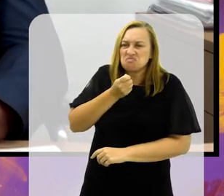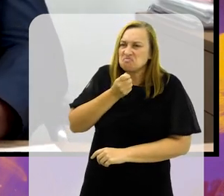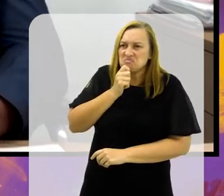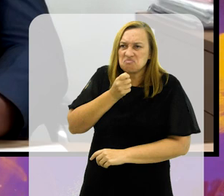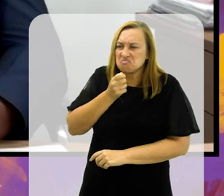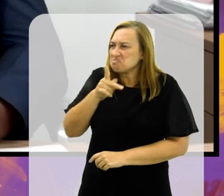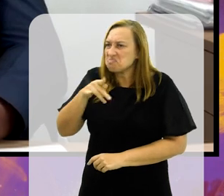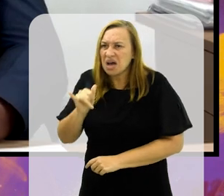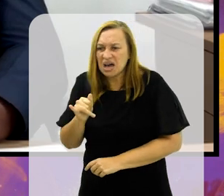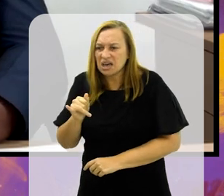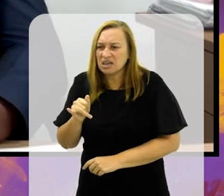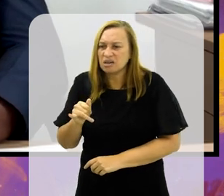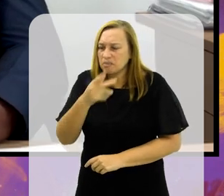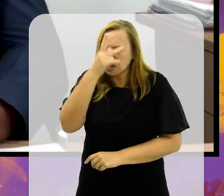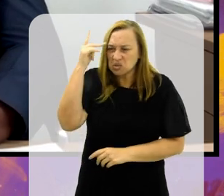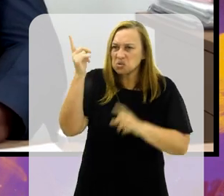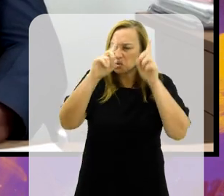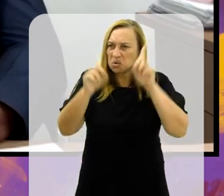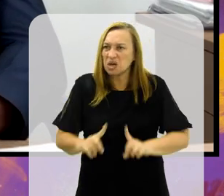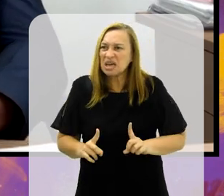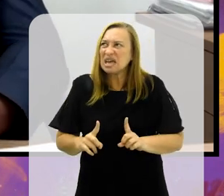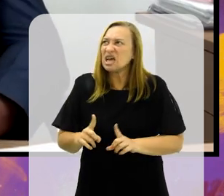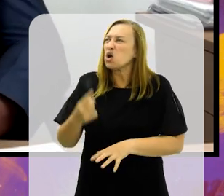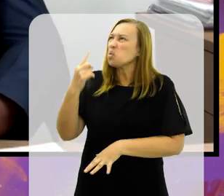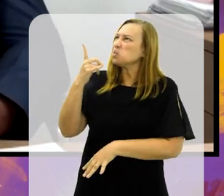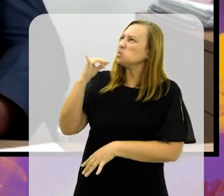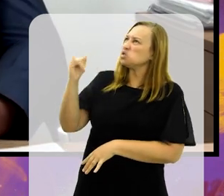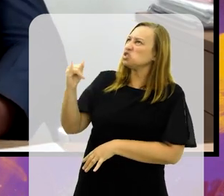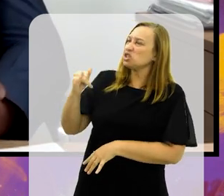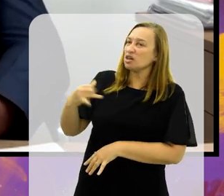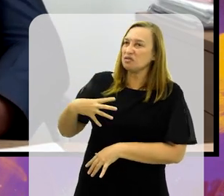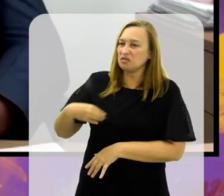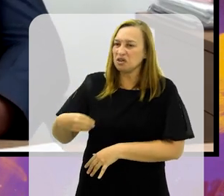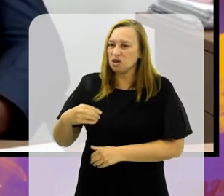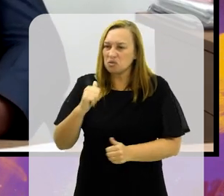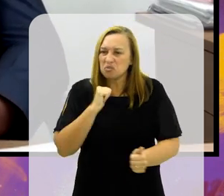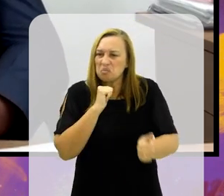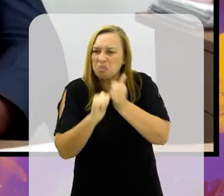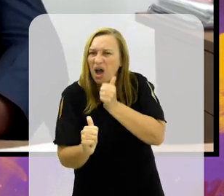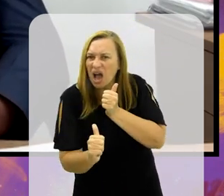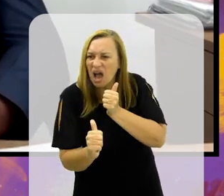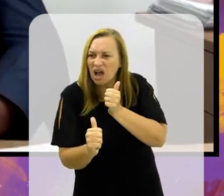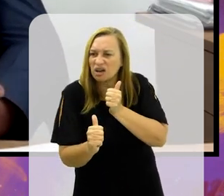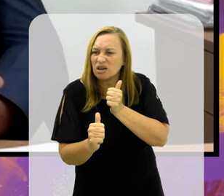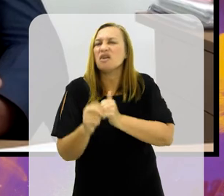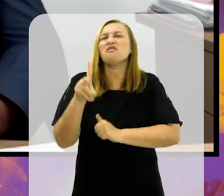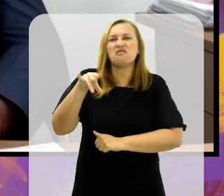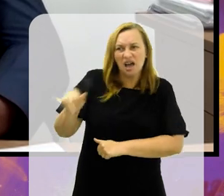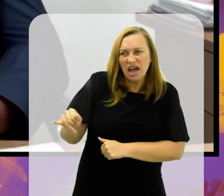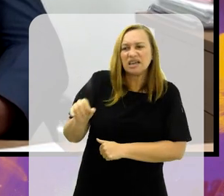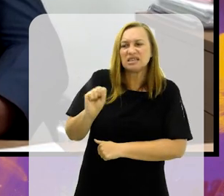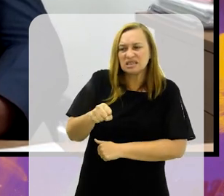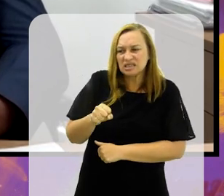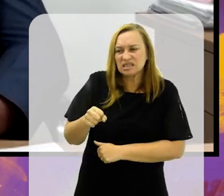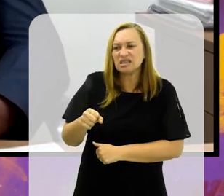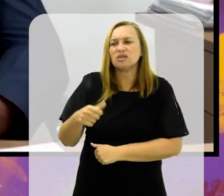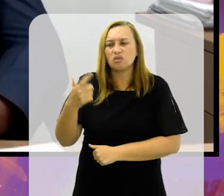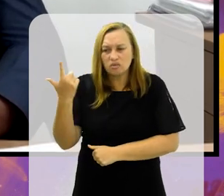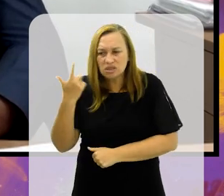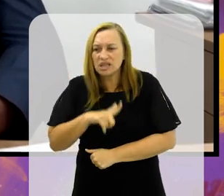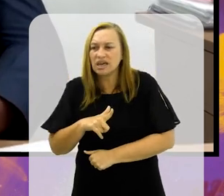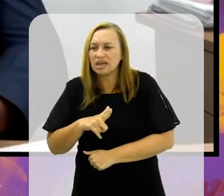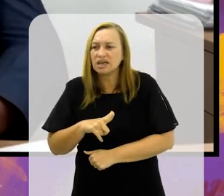deficiência ou autista, será que meu filho um dia vai ser um atleta? Ele vai, porque se depender do estado do Rio de Janeiro,